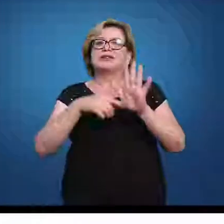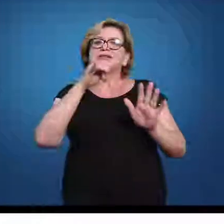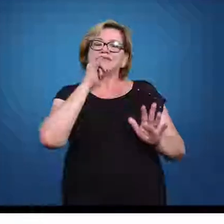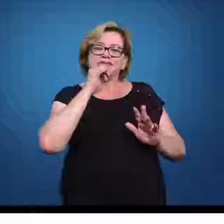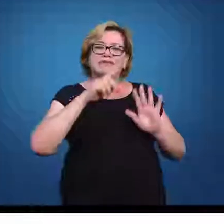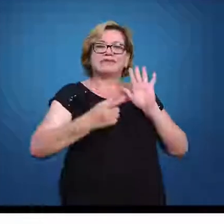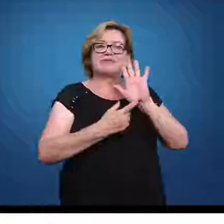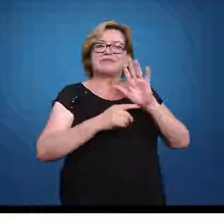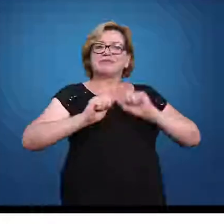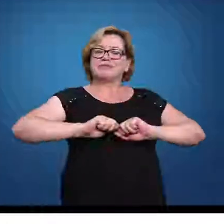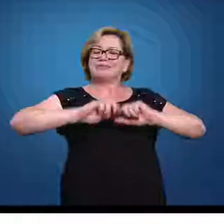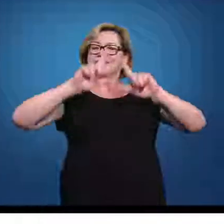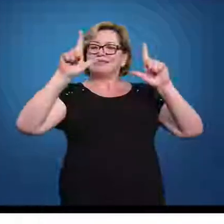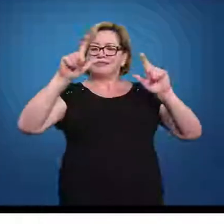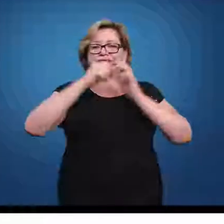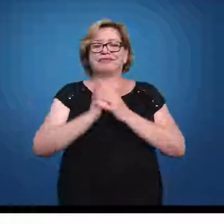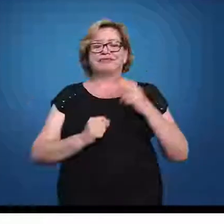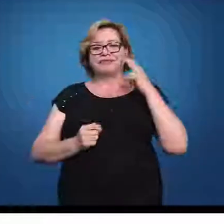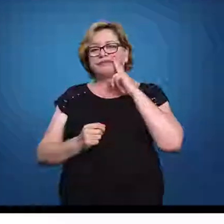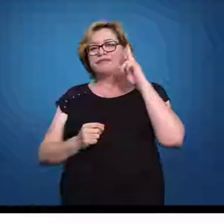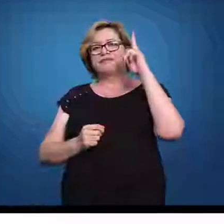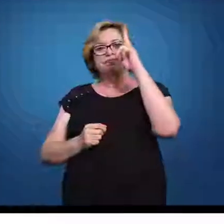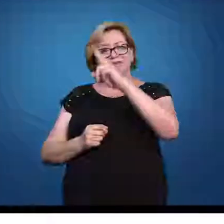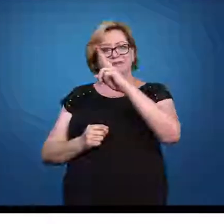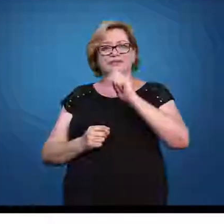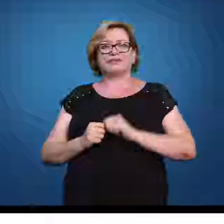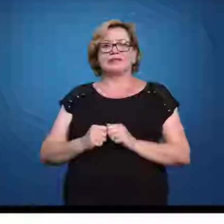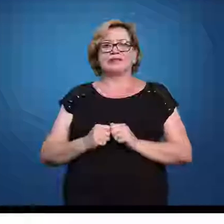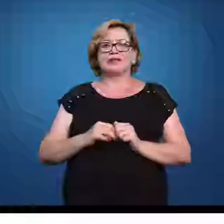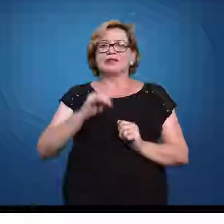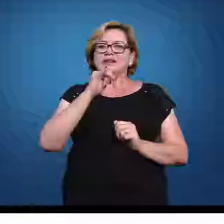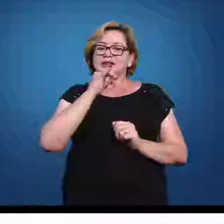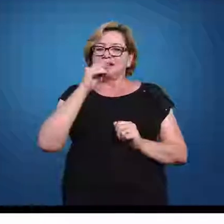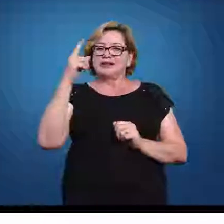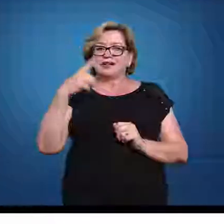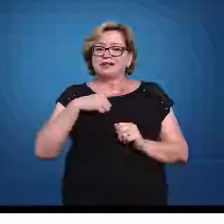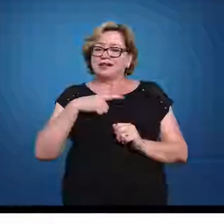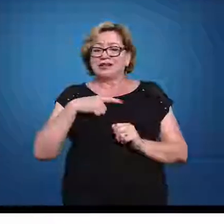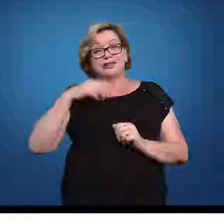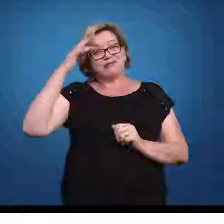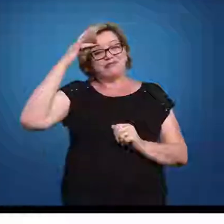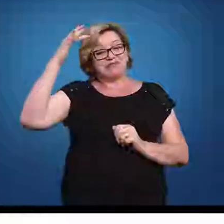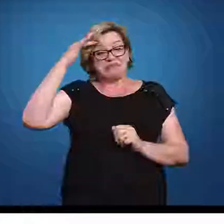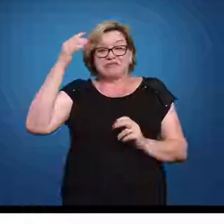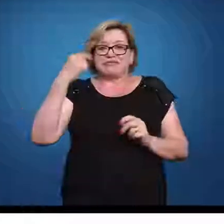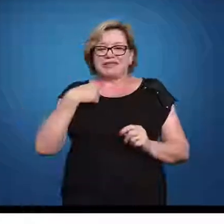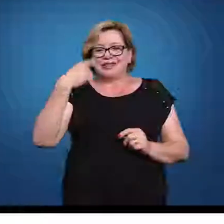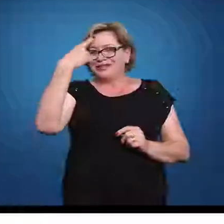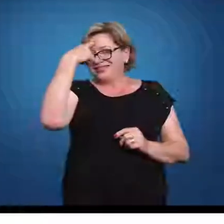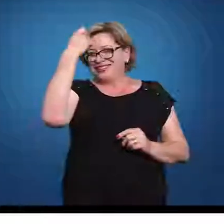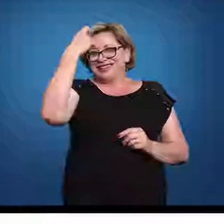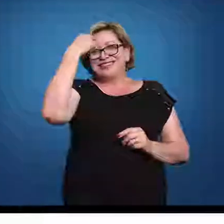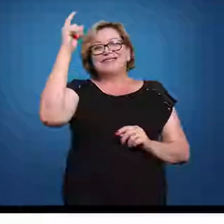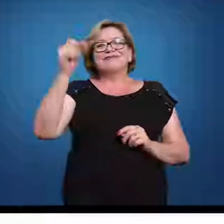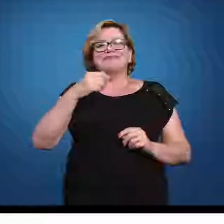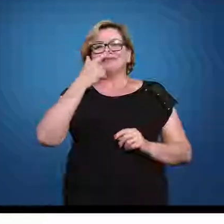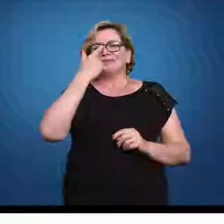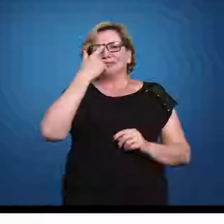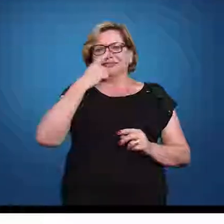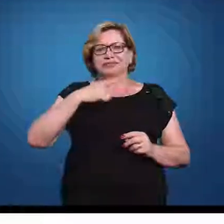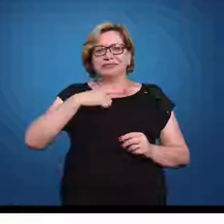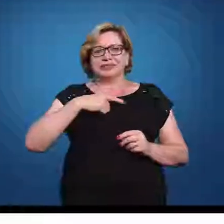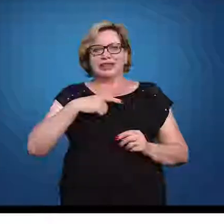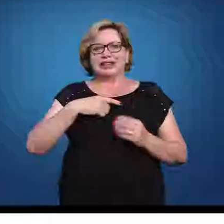fica mais fácil para todo mundo entender. No exemplo que eu coloquei aqui, um exemplo hipotético, que inventei ele aqui. Eu coloquei assim,